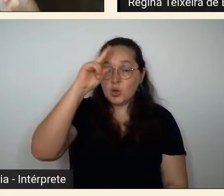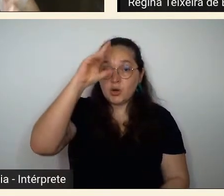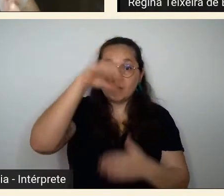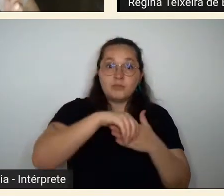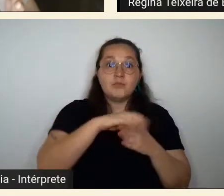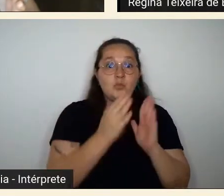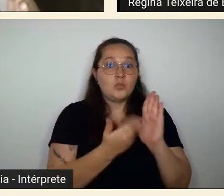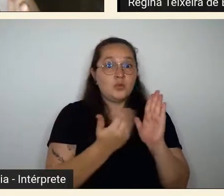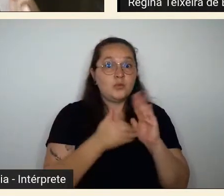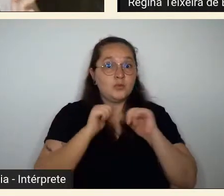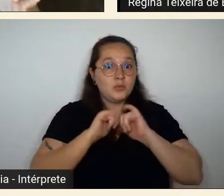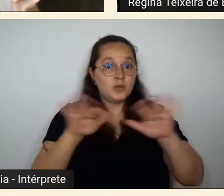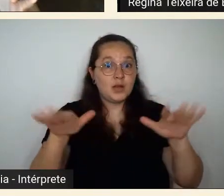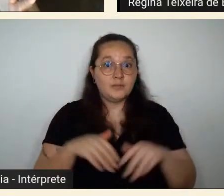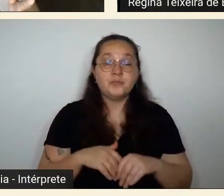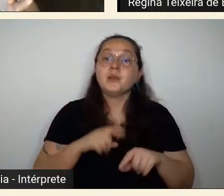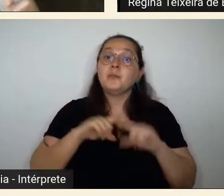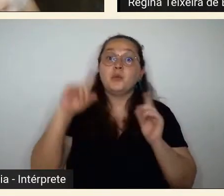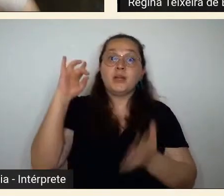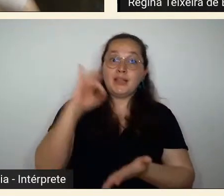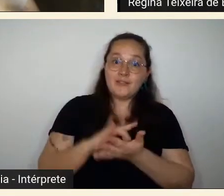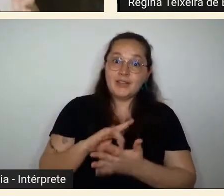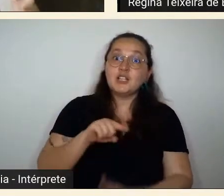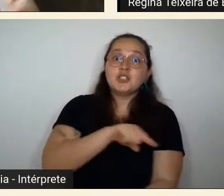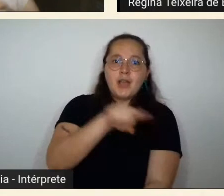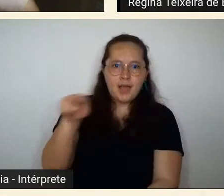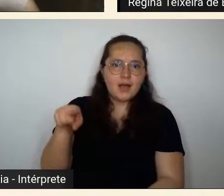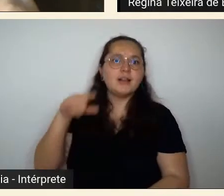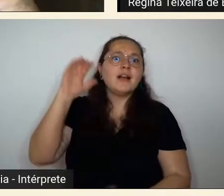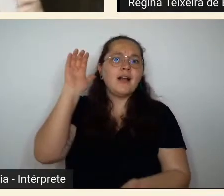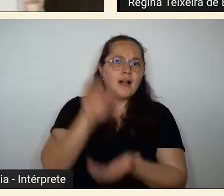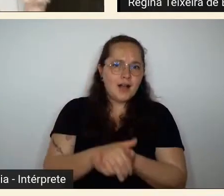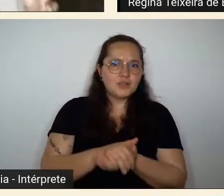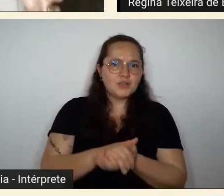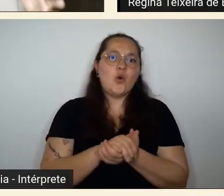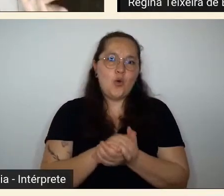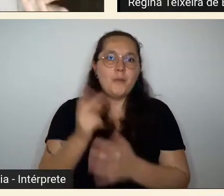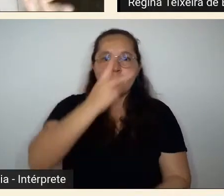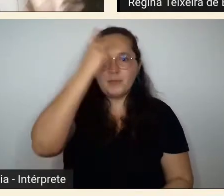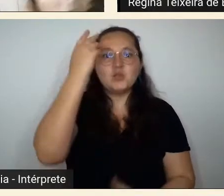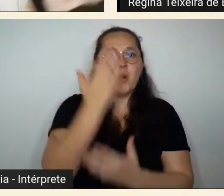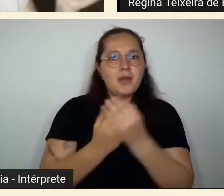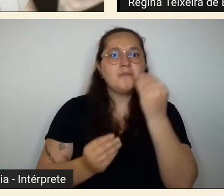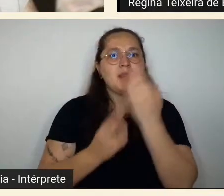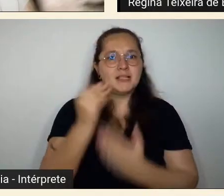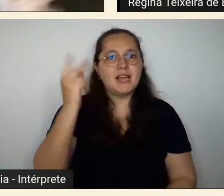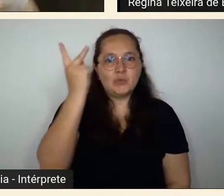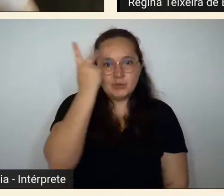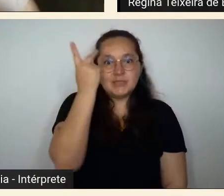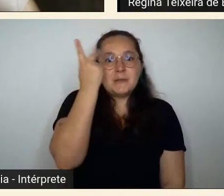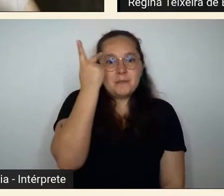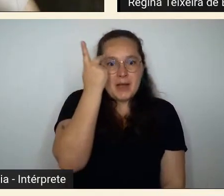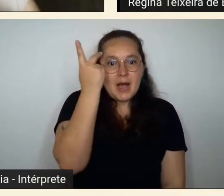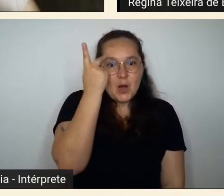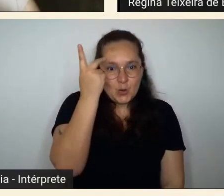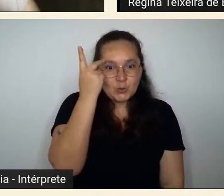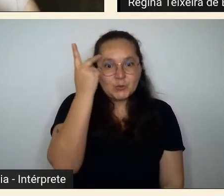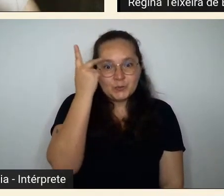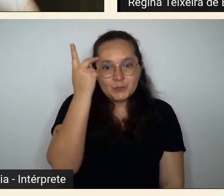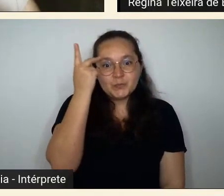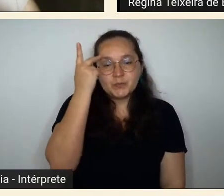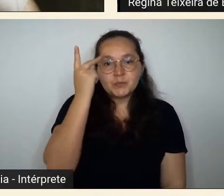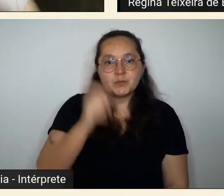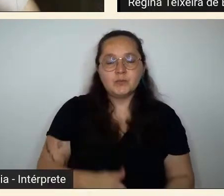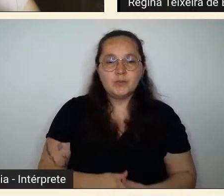casaram com grandes empresários de São Paulo pessoas que a gente chama de 402 naquela época e a